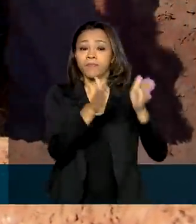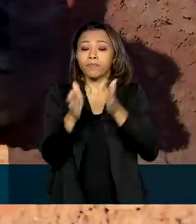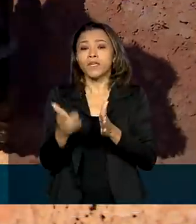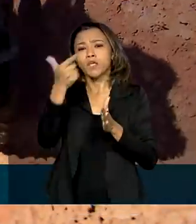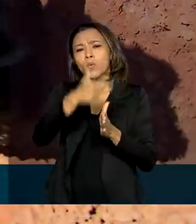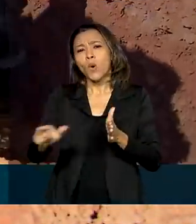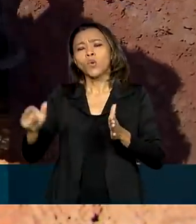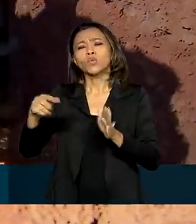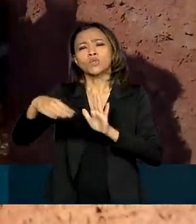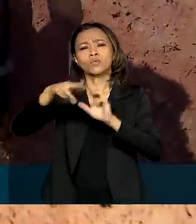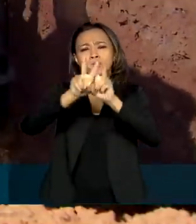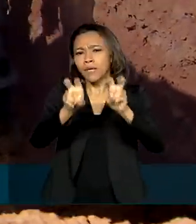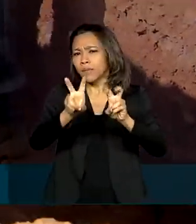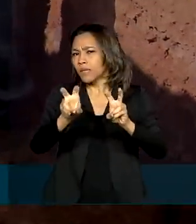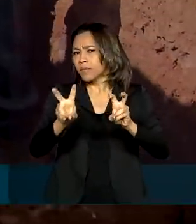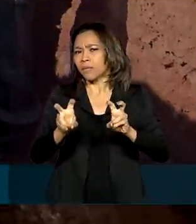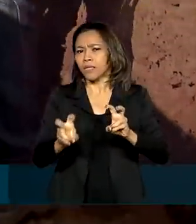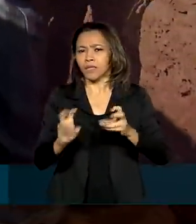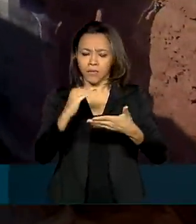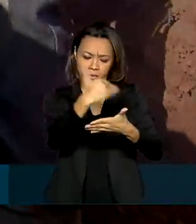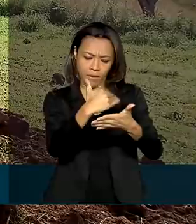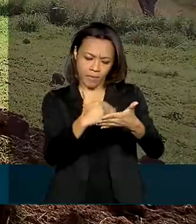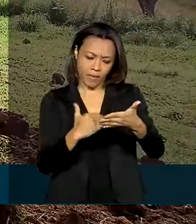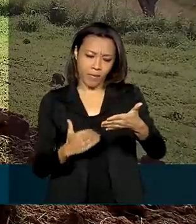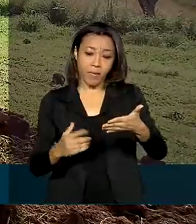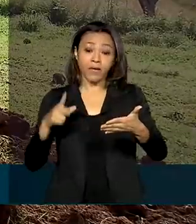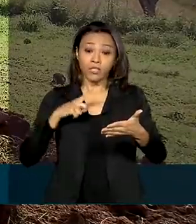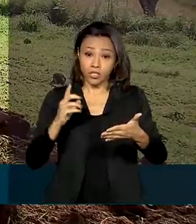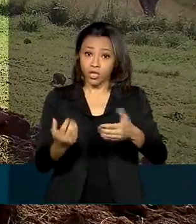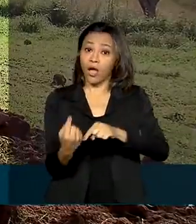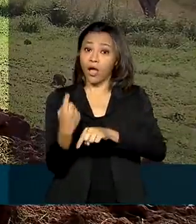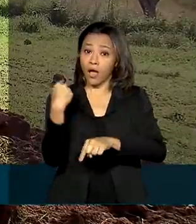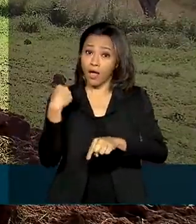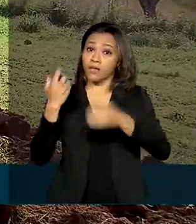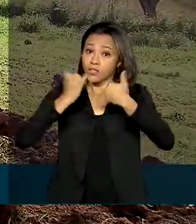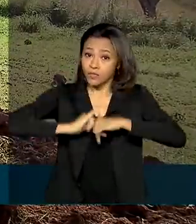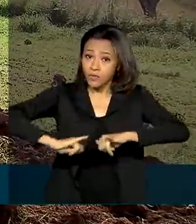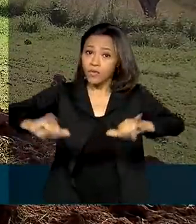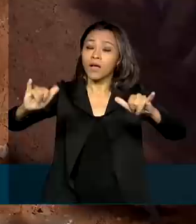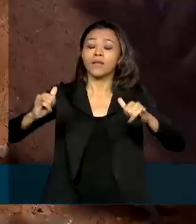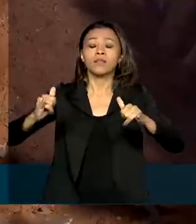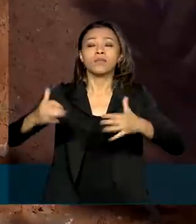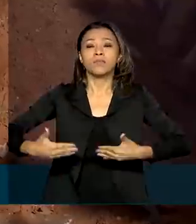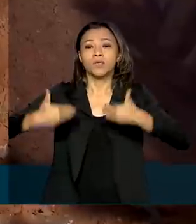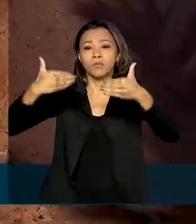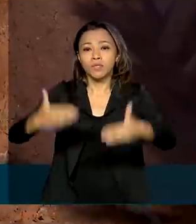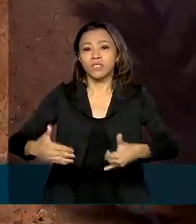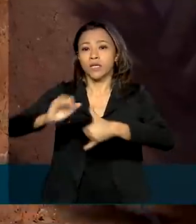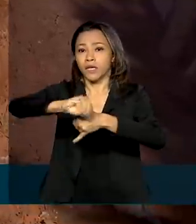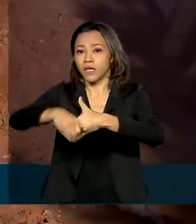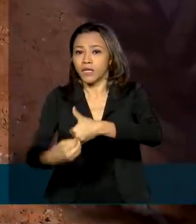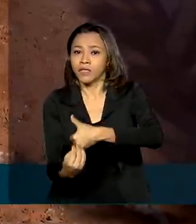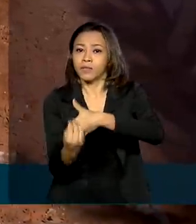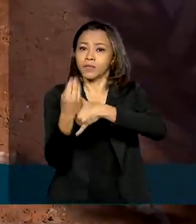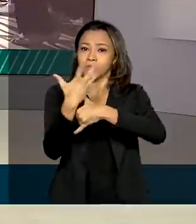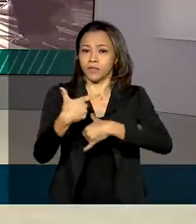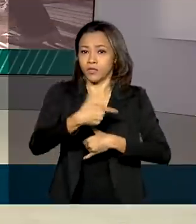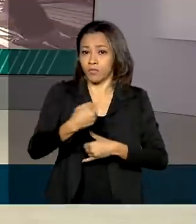eixos da agenda ambiental urbana lançada pelo Ministério do Meio Ambiente em 2019.